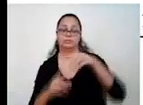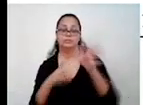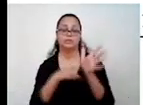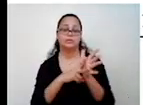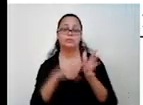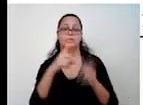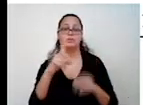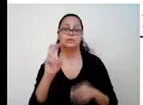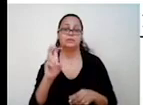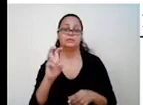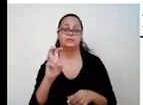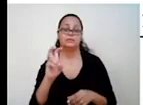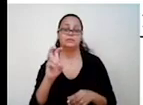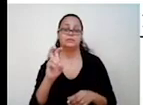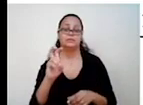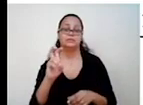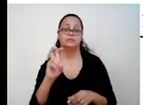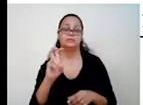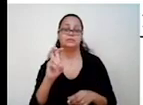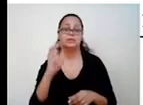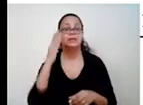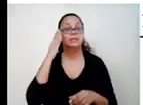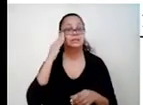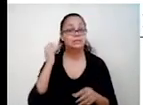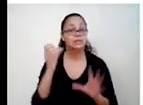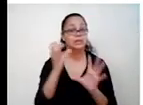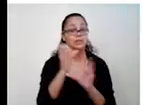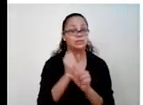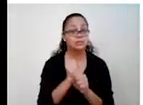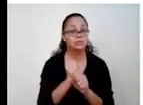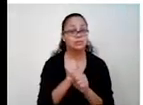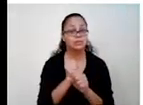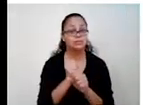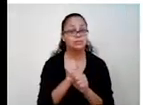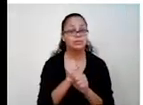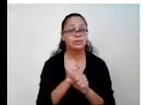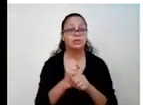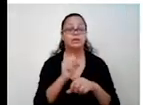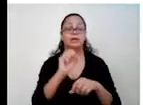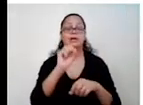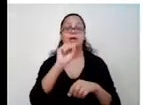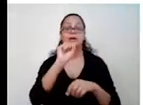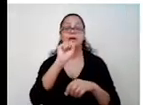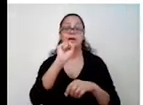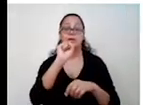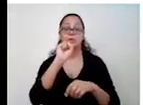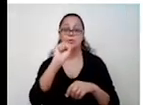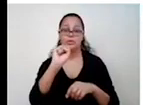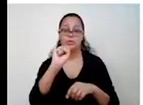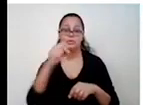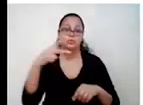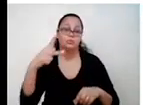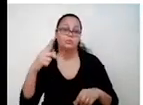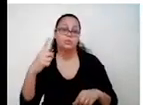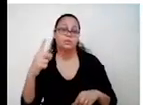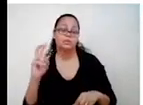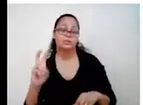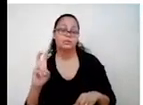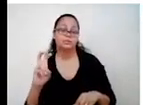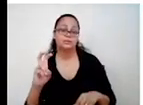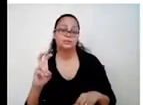15 dividido por 1 dá 5. Então, eu sei que a soma é 8 e o produto é 5. O que eu faço com isso? Ó.